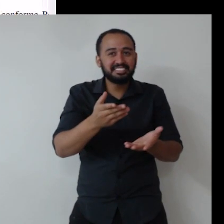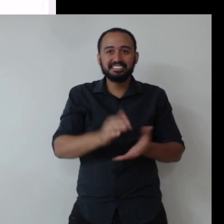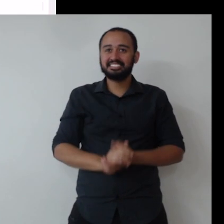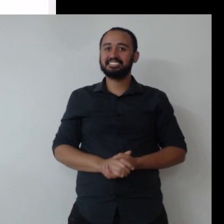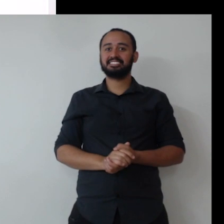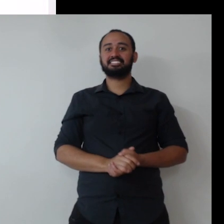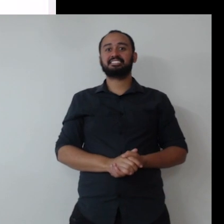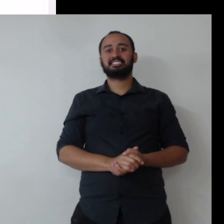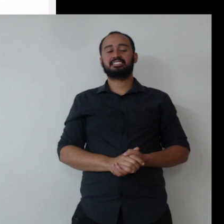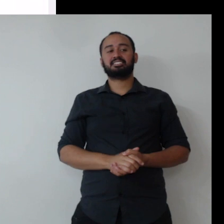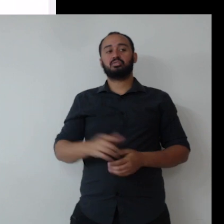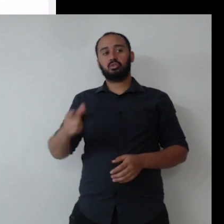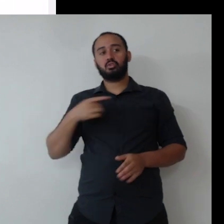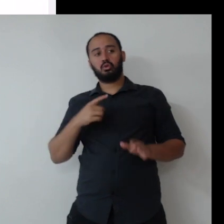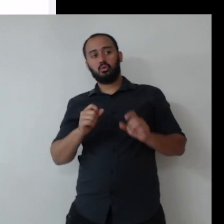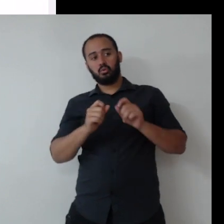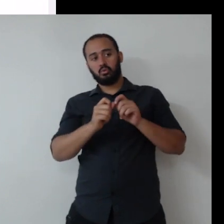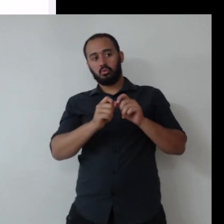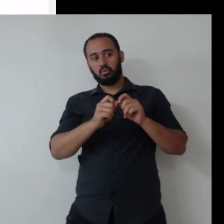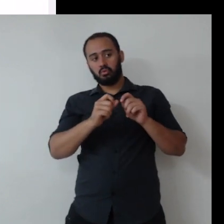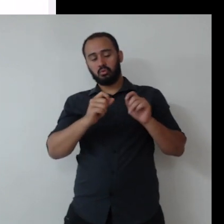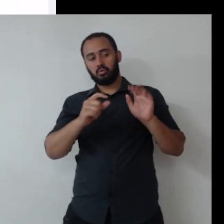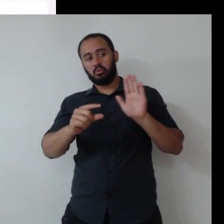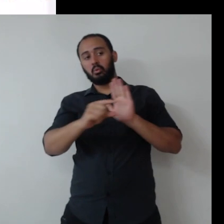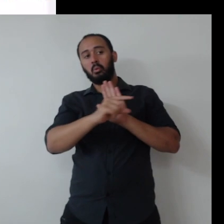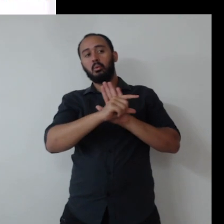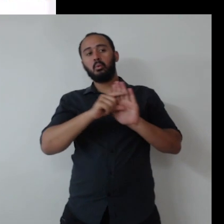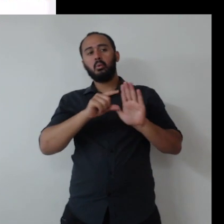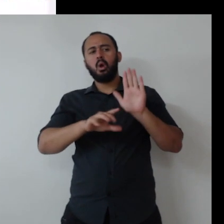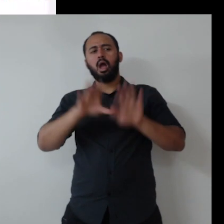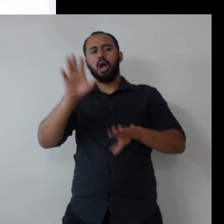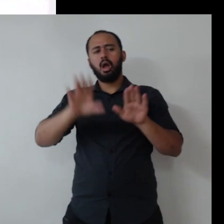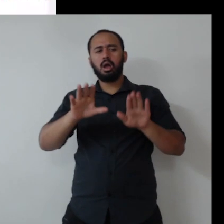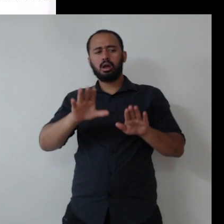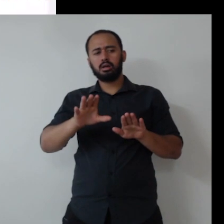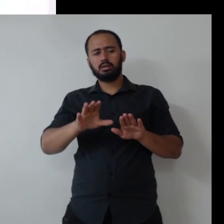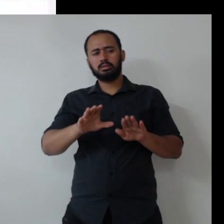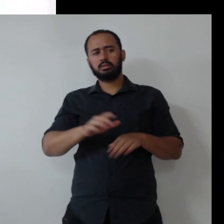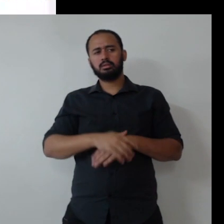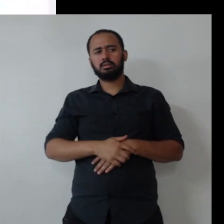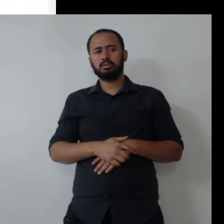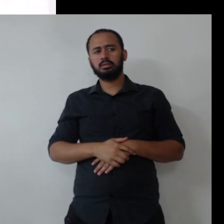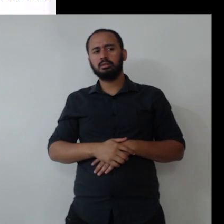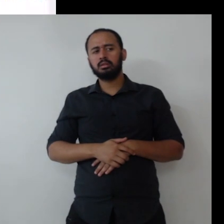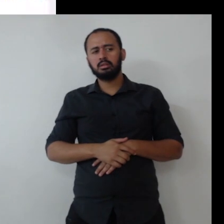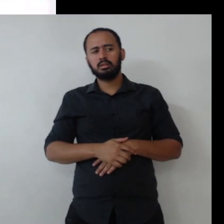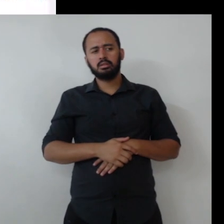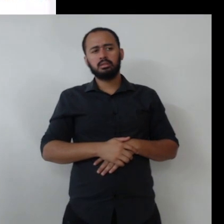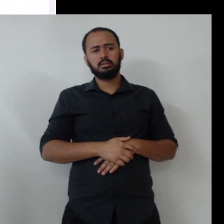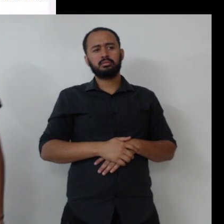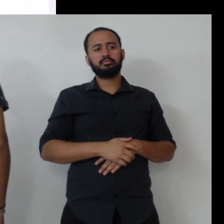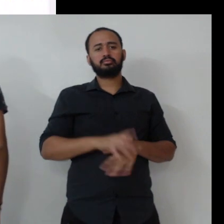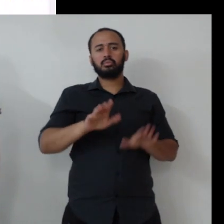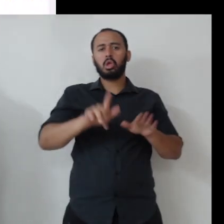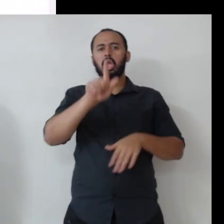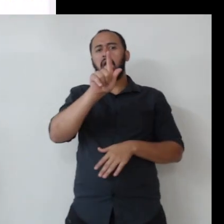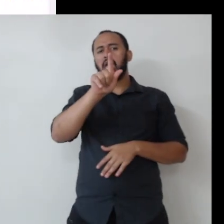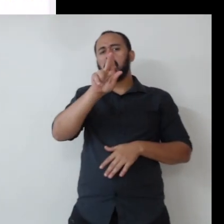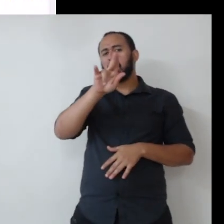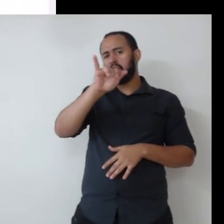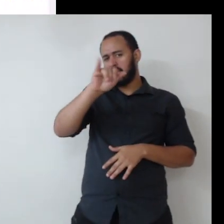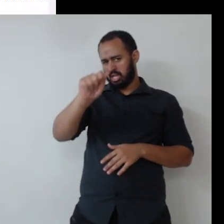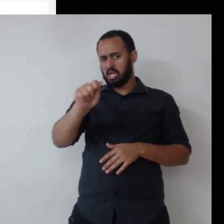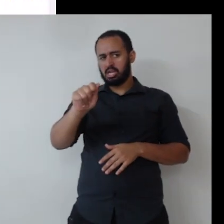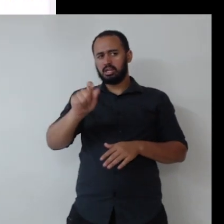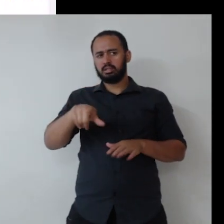Então, e aqui a gente coloca os links, né? De algumas, de alguns guias, né?